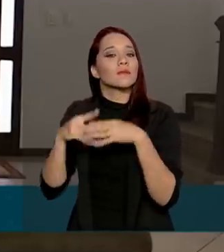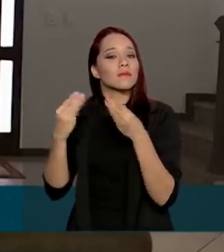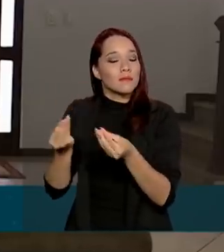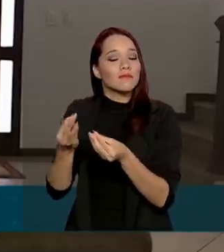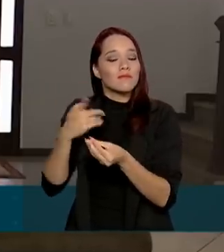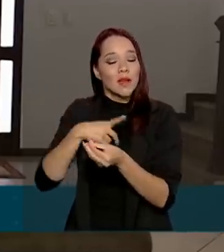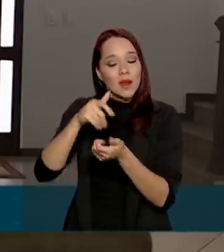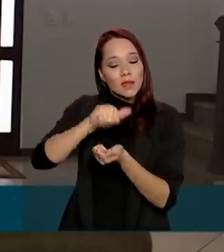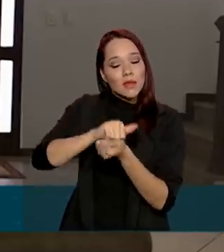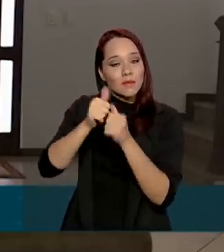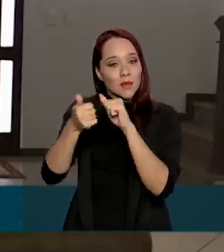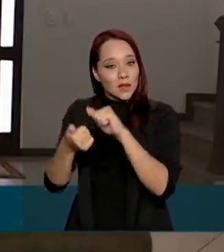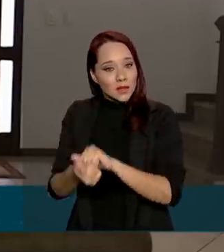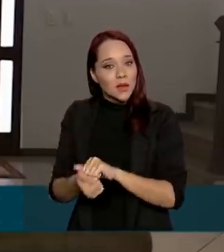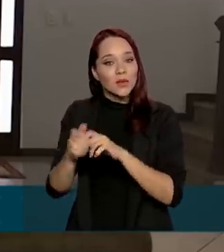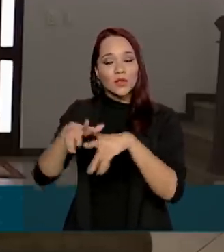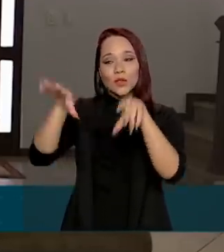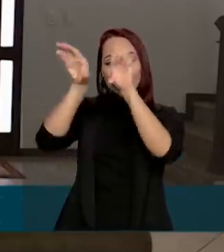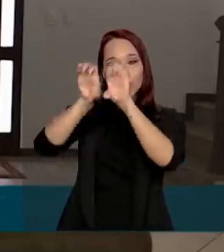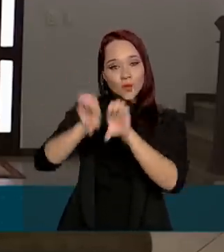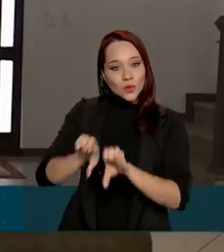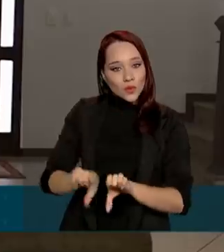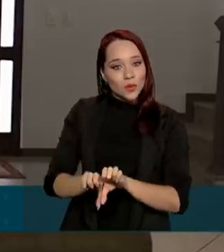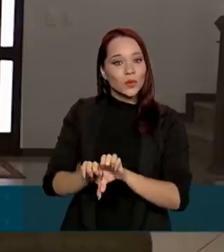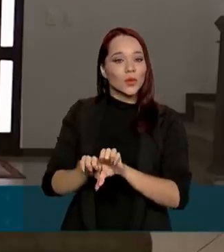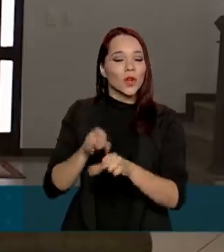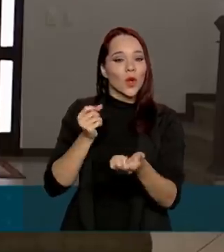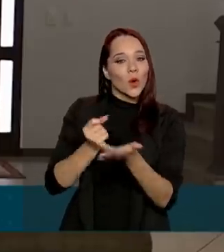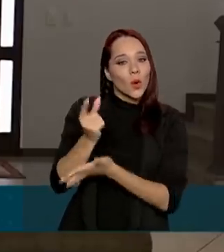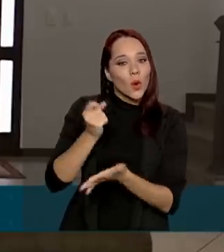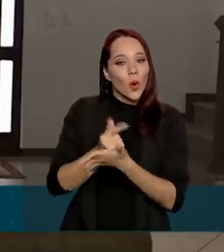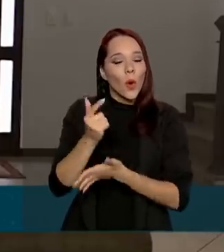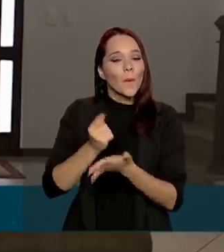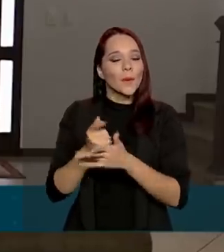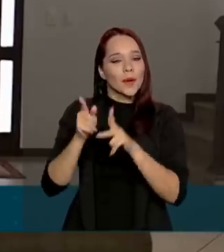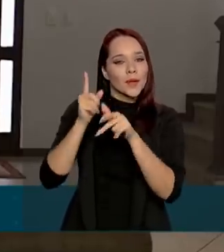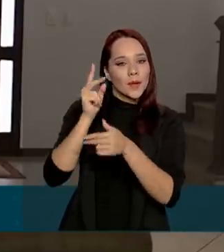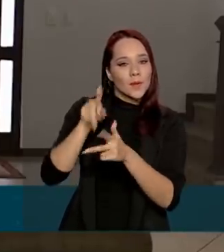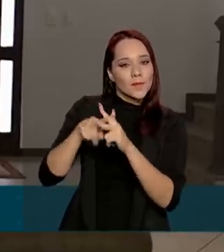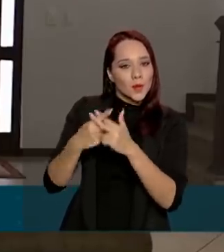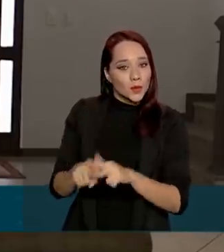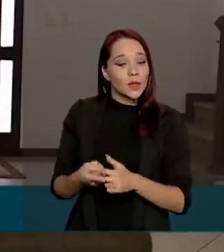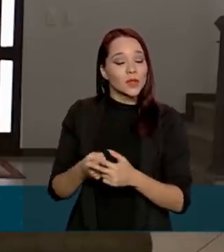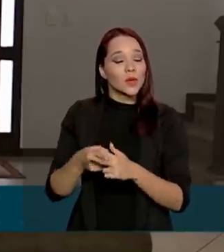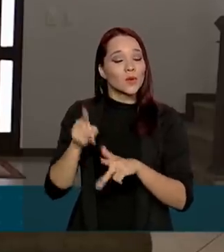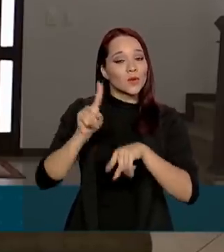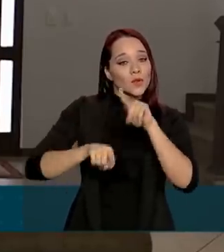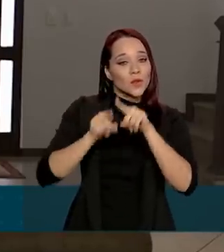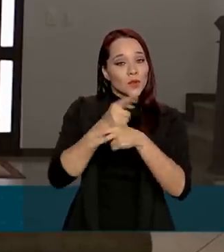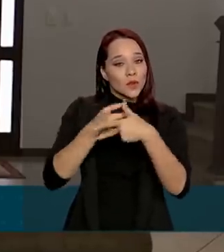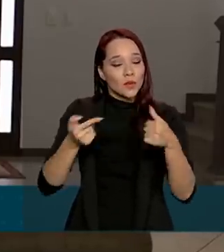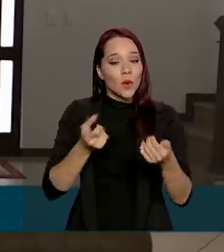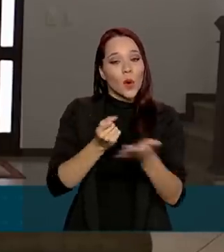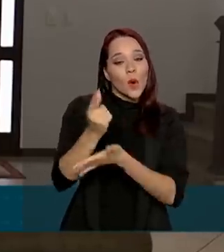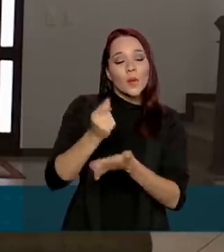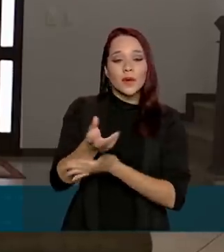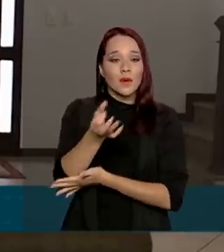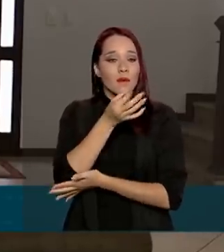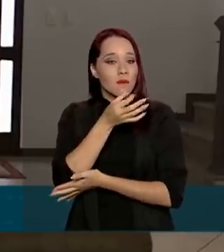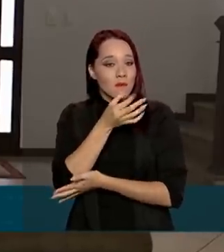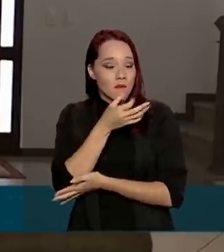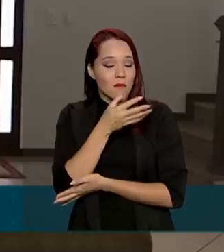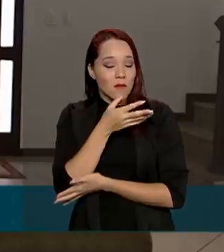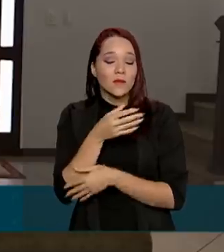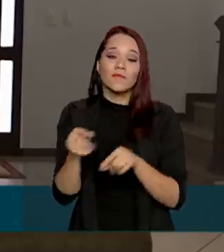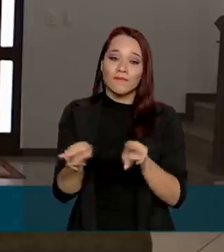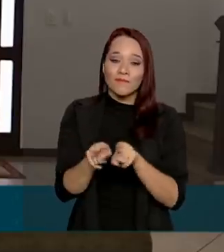adequação de infraestrutura, aquisição e manutenção de equipamentos, compra de medicamentos e insumos